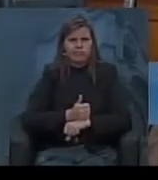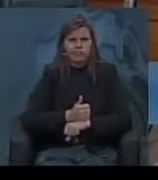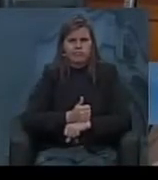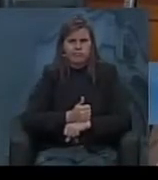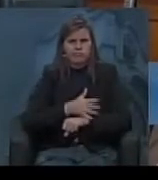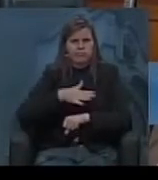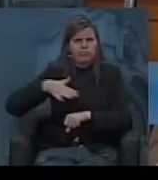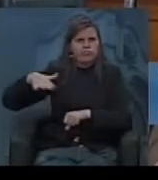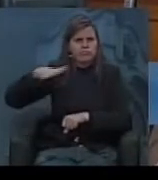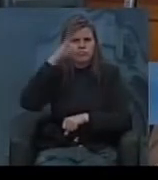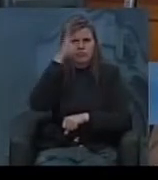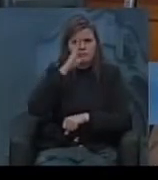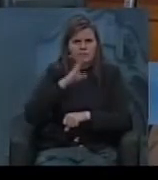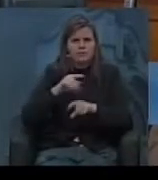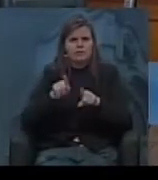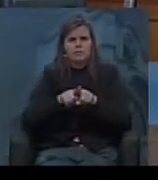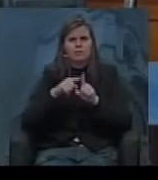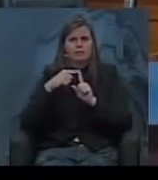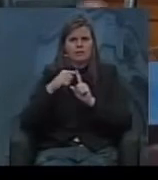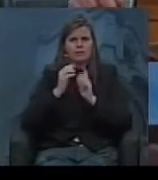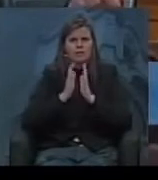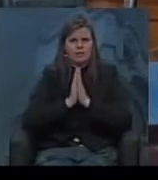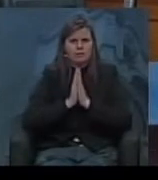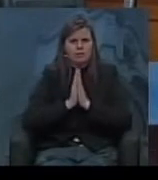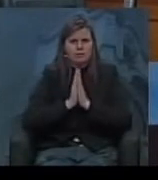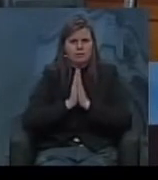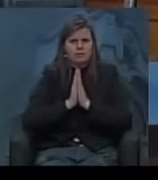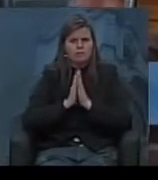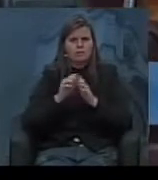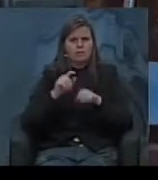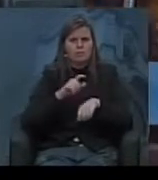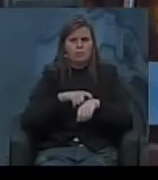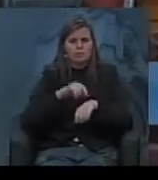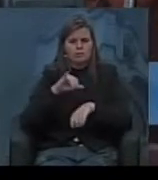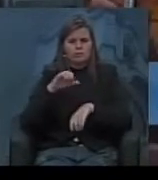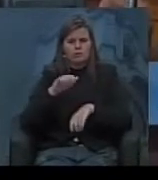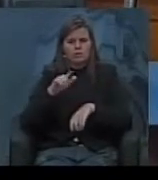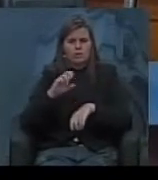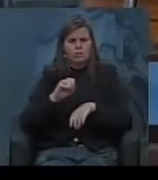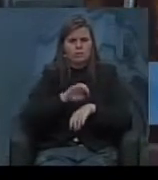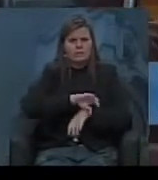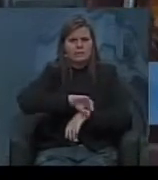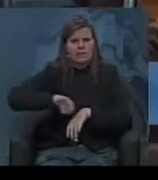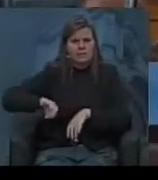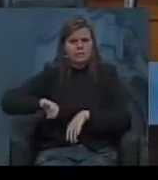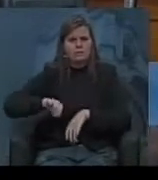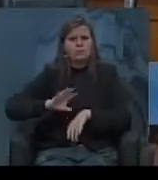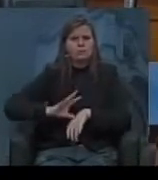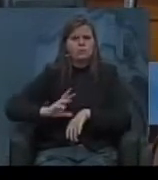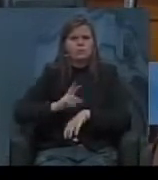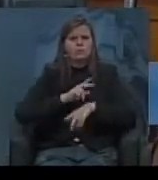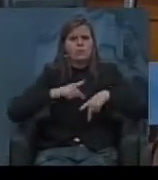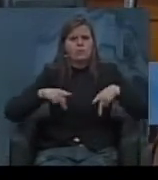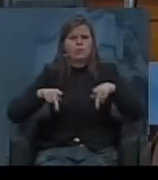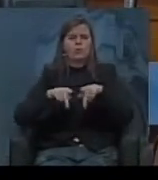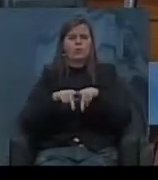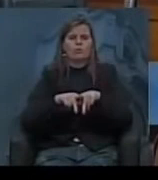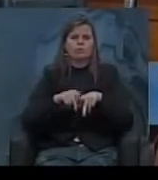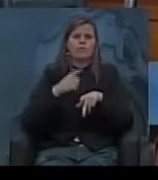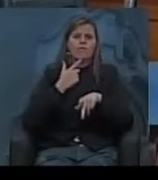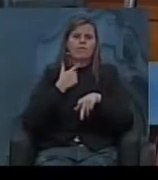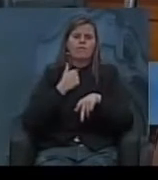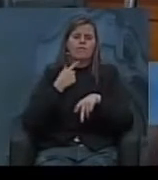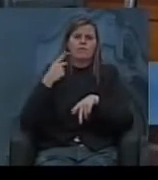pelas elites brasileiras e pela igreja quando ele caiu ele tinha do povo brasileiro 63% do Ibope